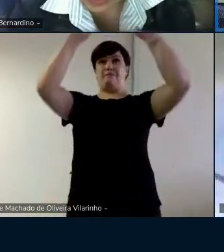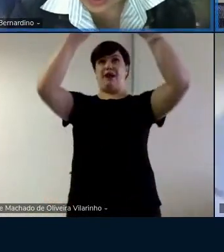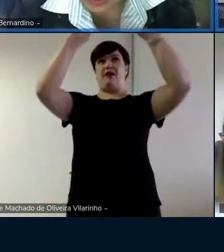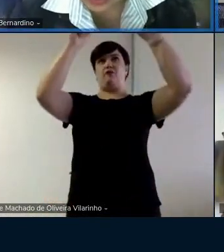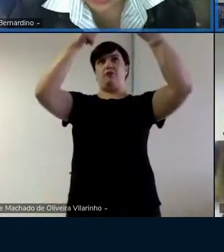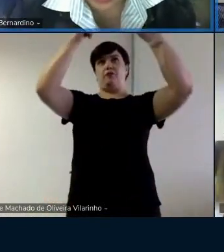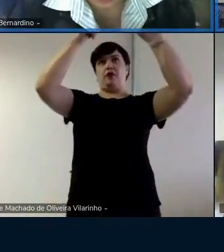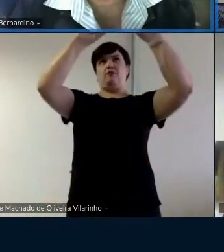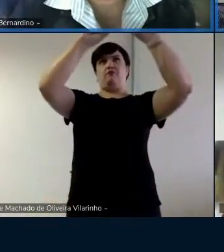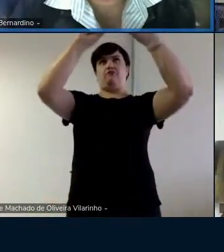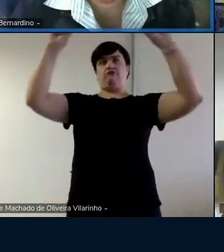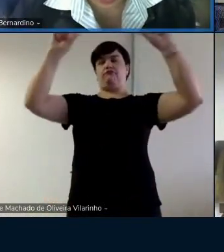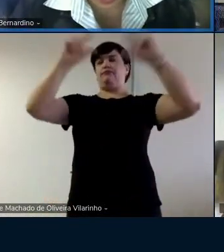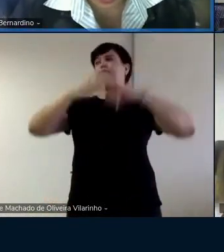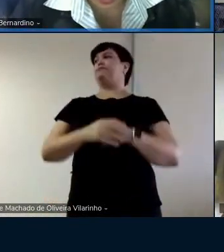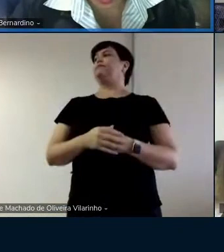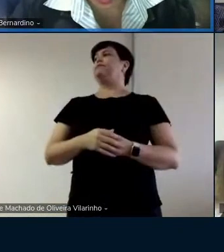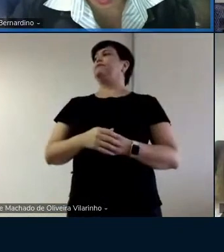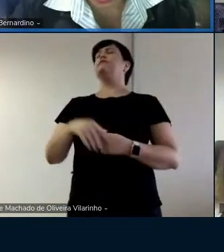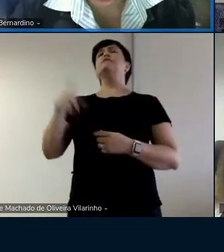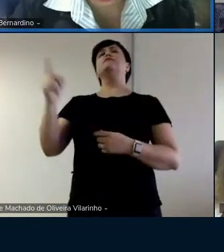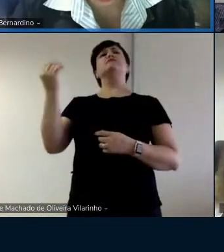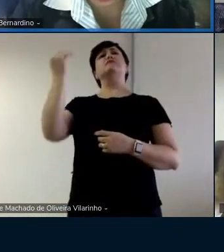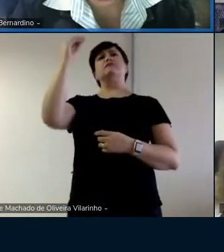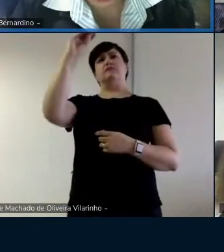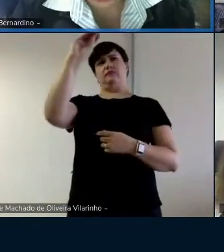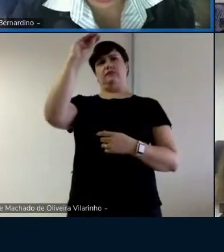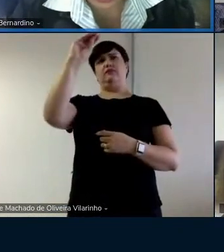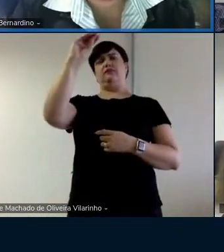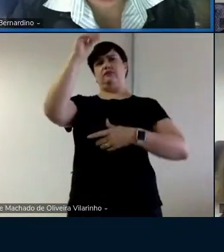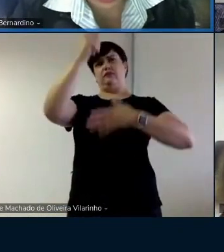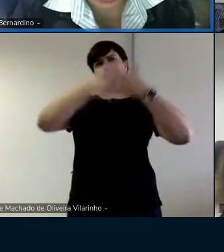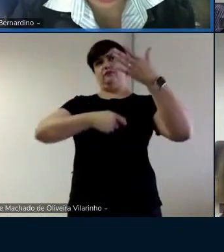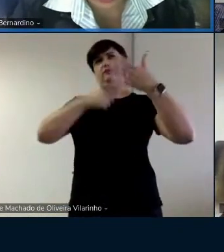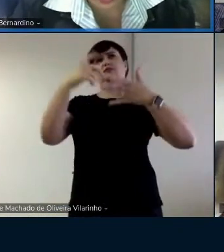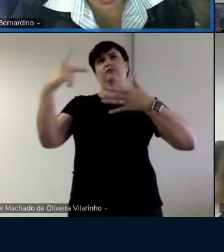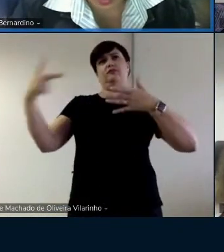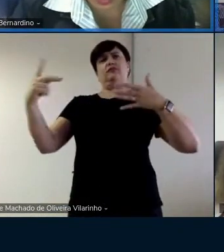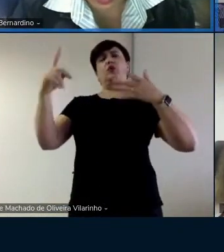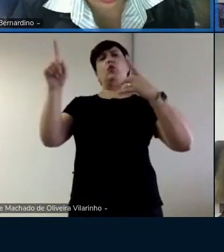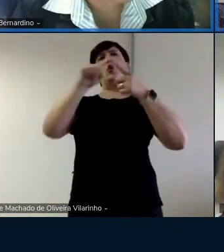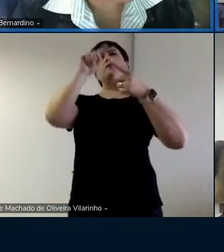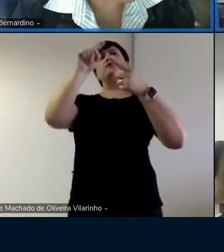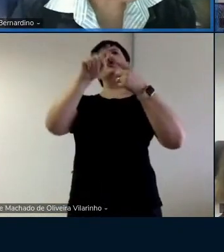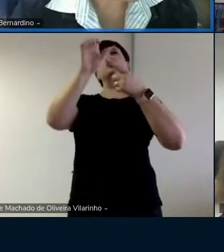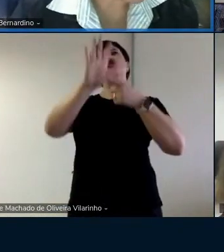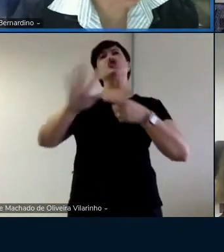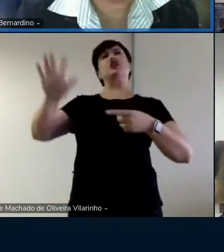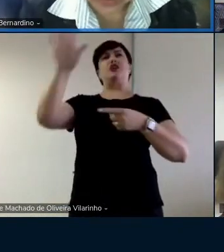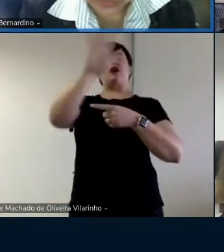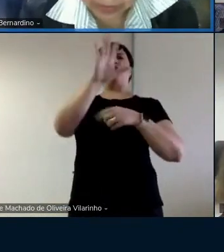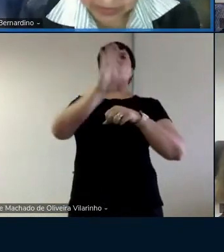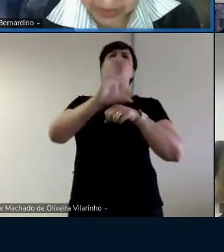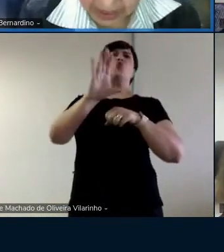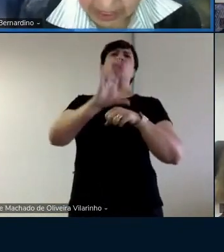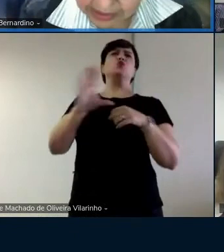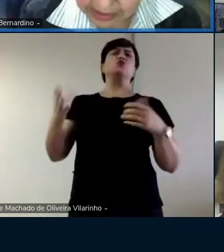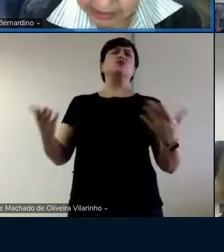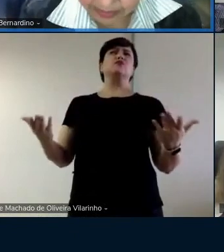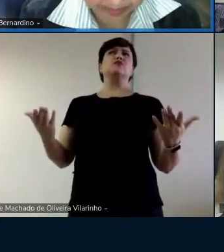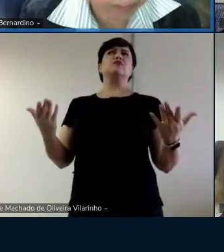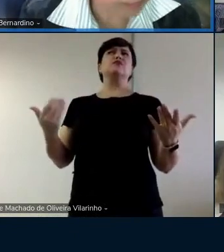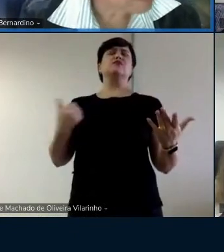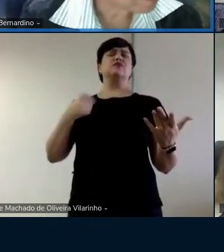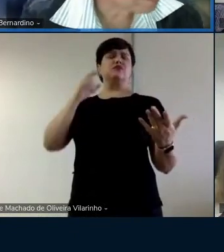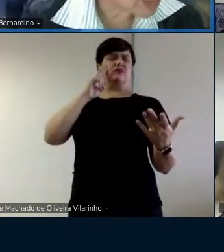é você colocou os objetivos gerais do curso mas vamos ver lá